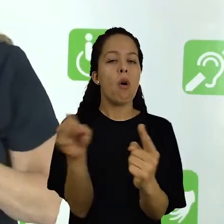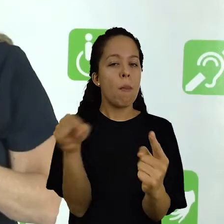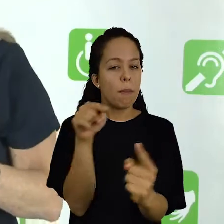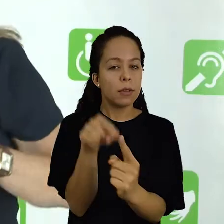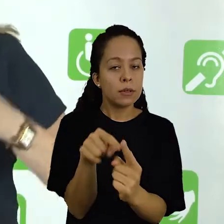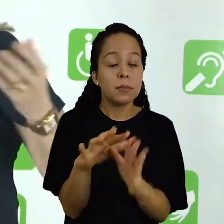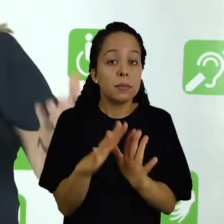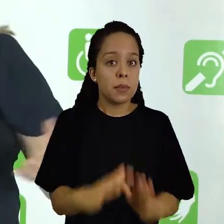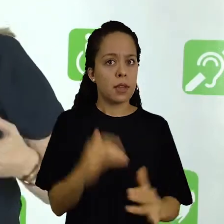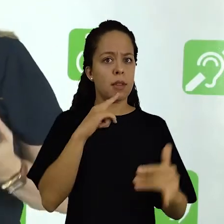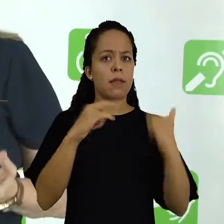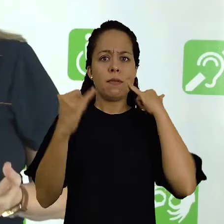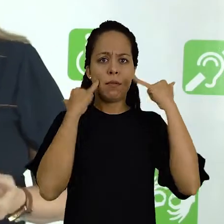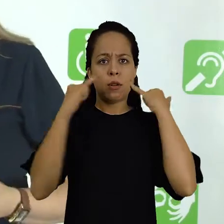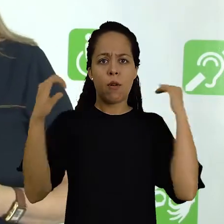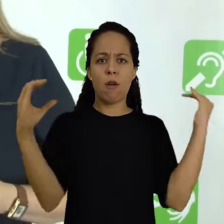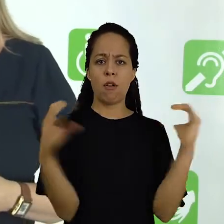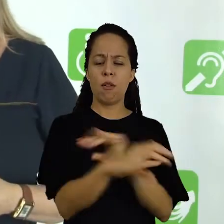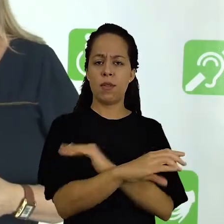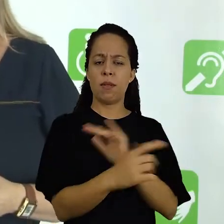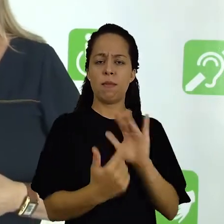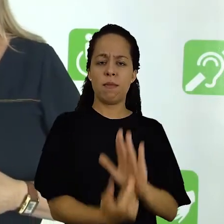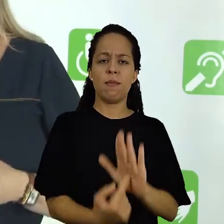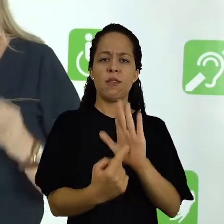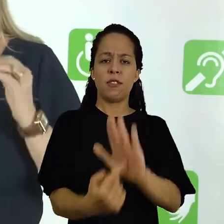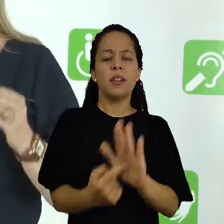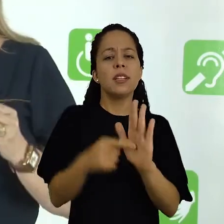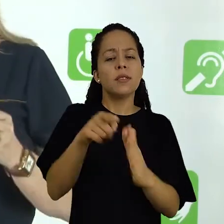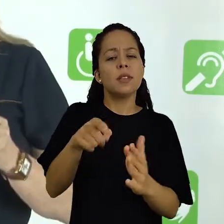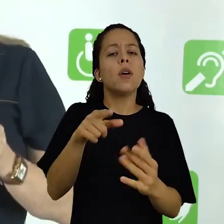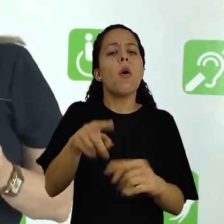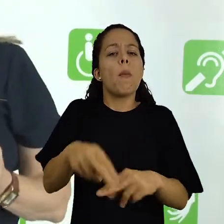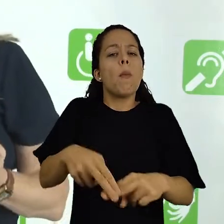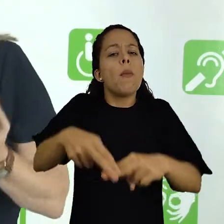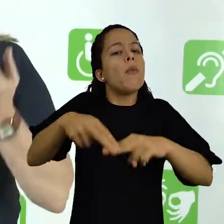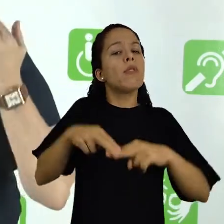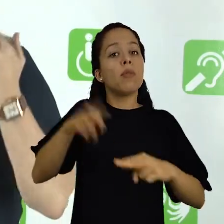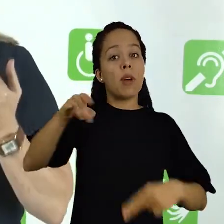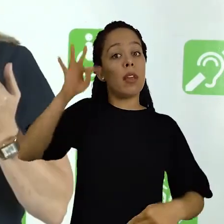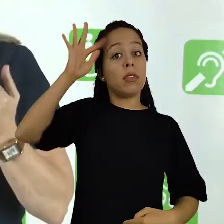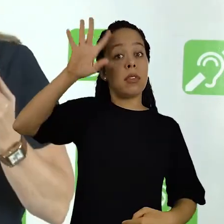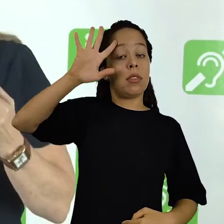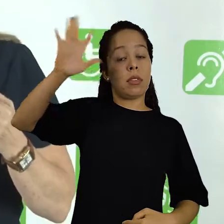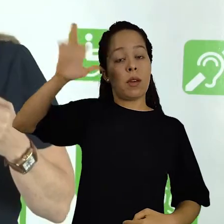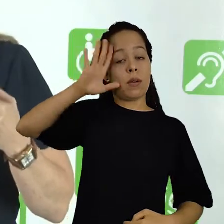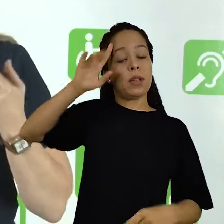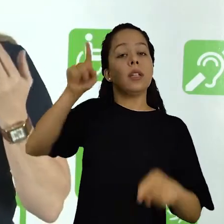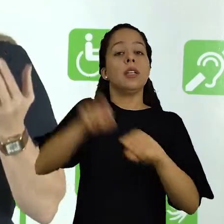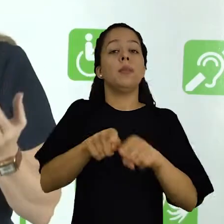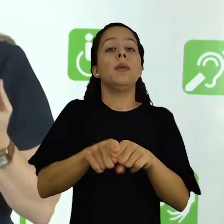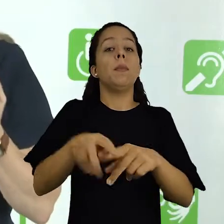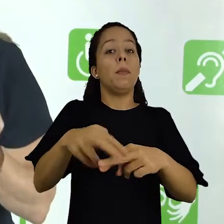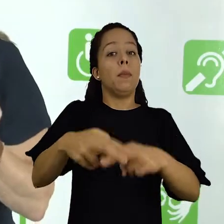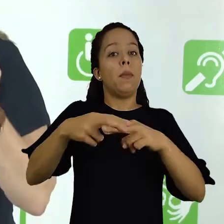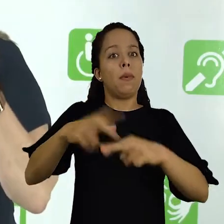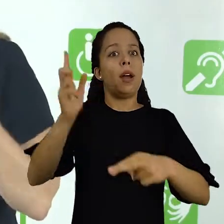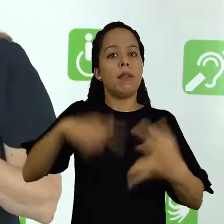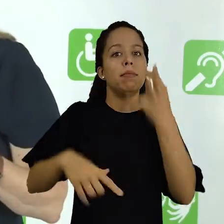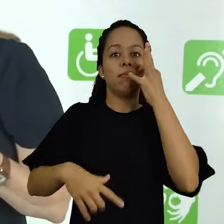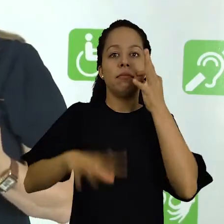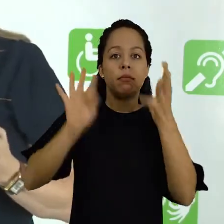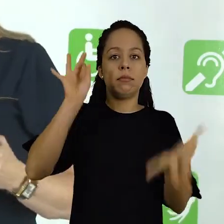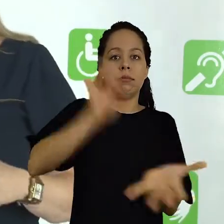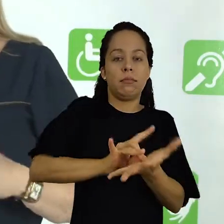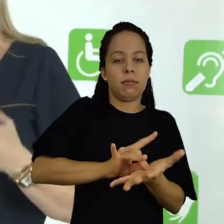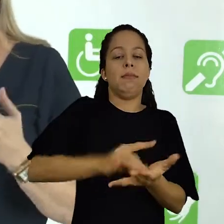objetiva, porém completa, das razões tanto de ordem teórica, quanto os motivos de ordem